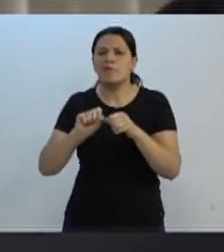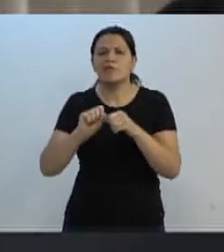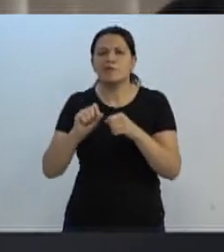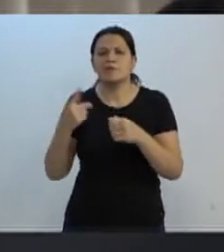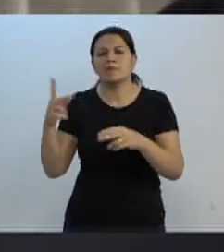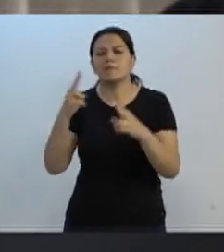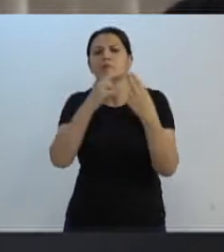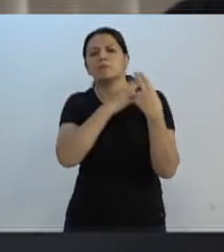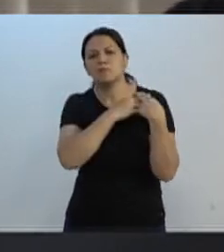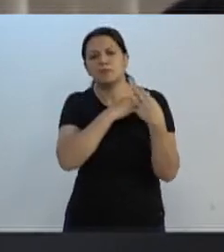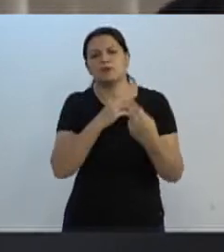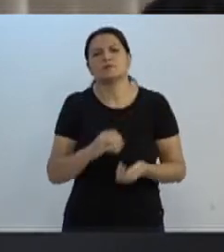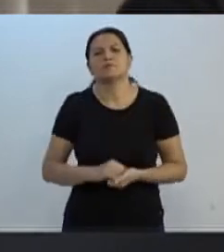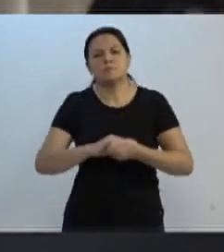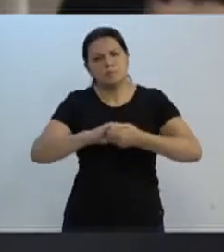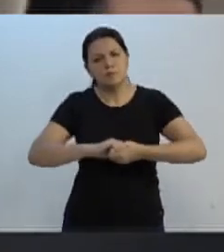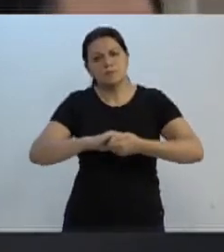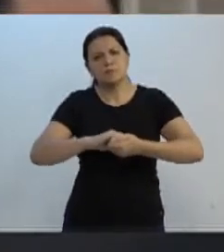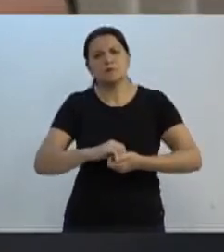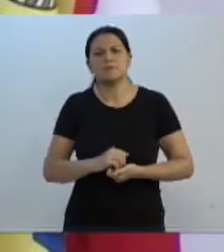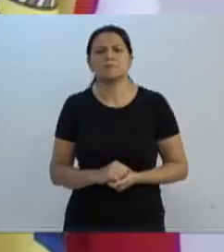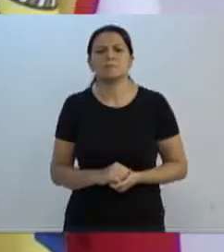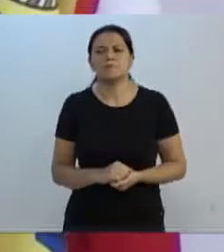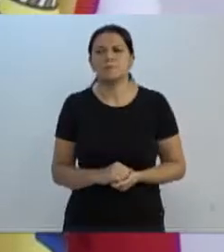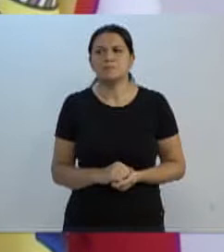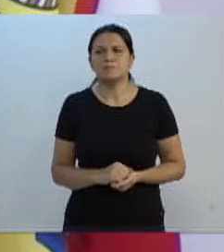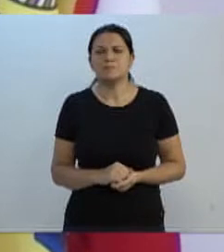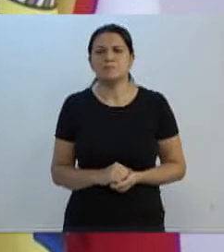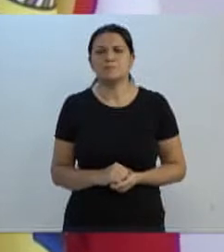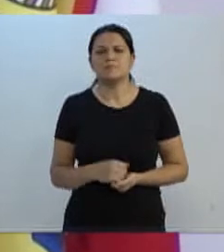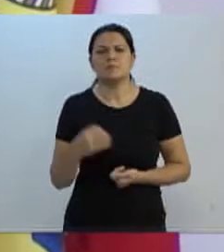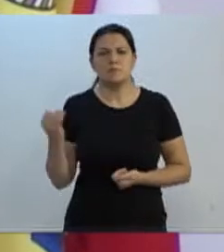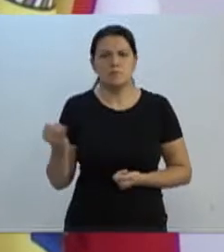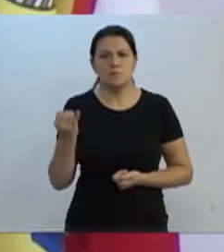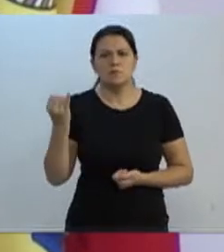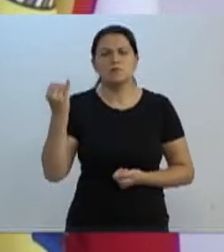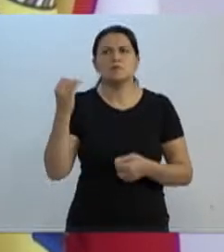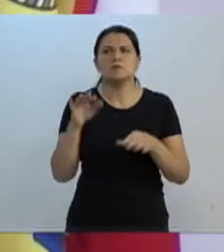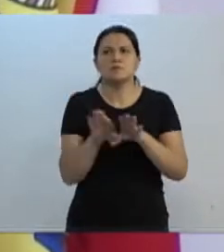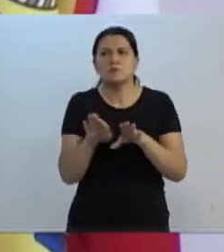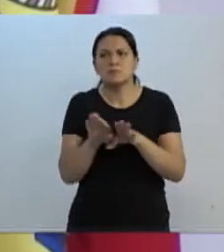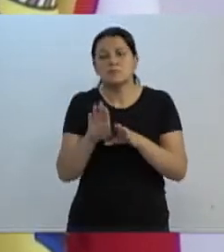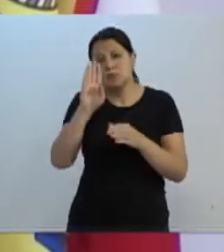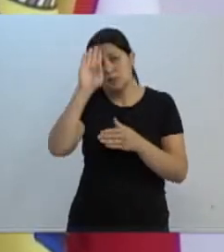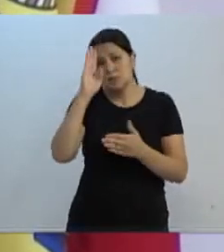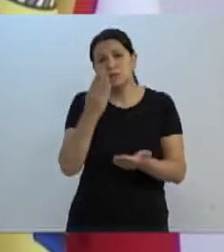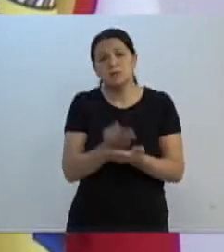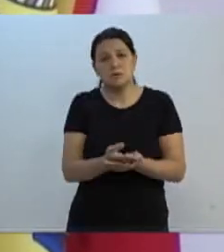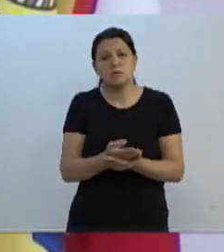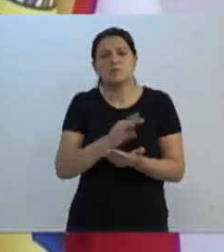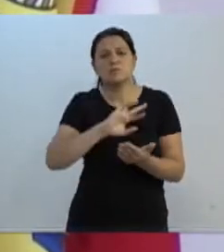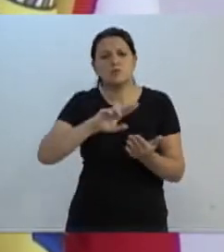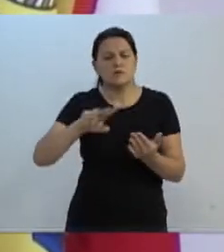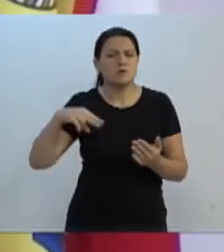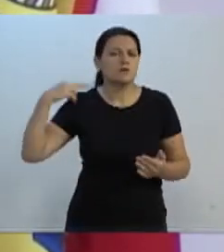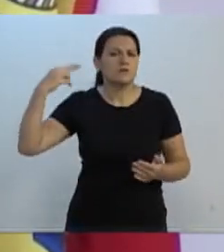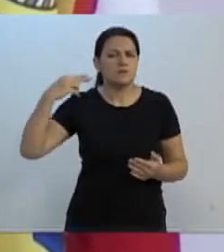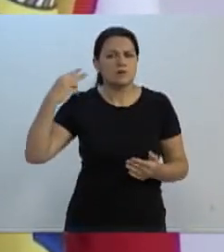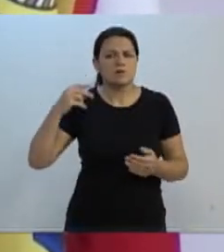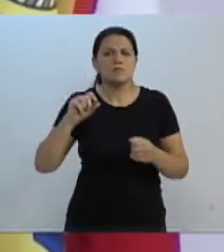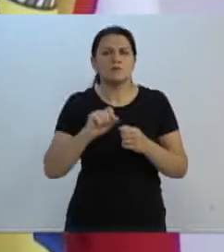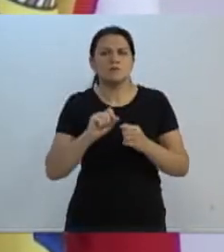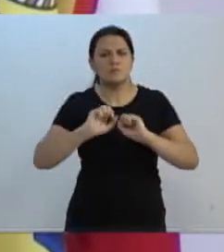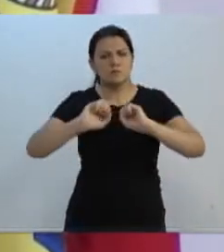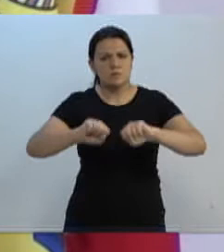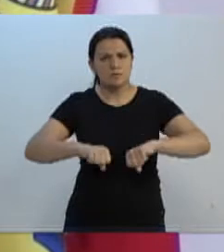e o compromisso que é arroçar. Parabéns. Obrigado, vereador. É importante também a sua fala. Acredito, sim, que vários vereadores aqui vão fazer o